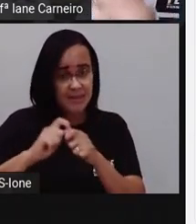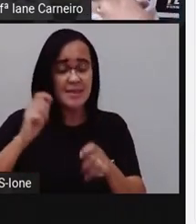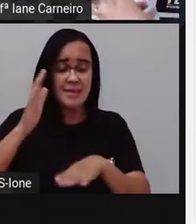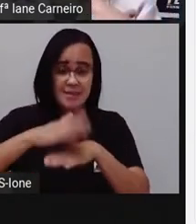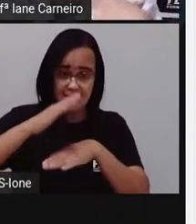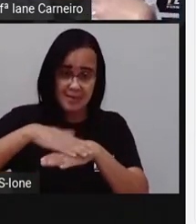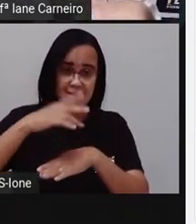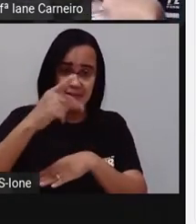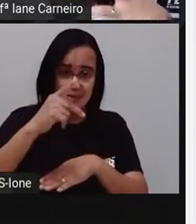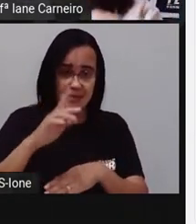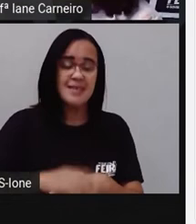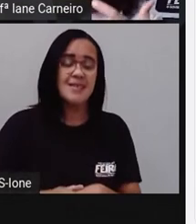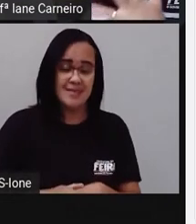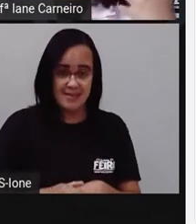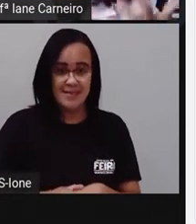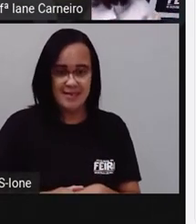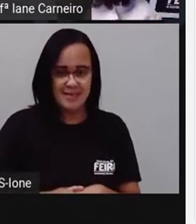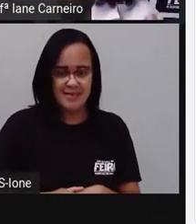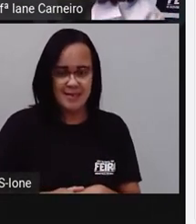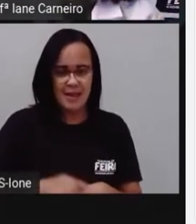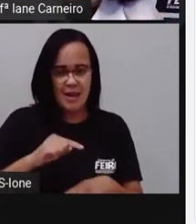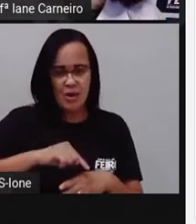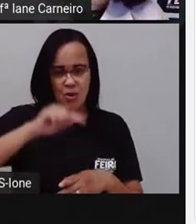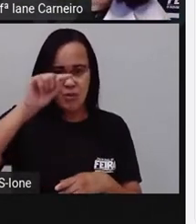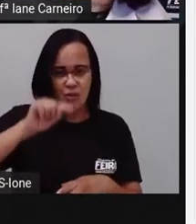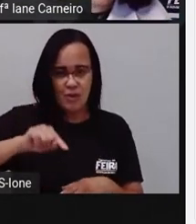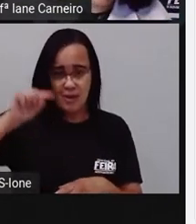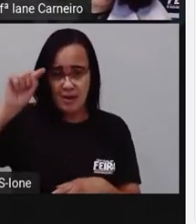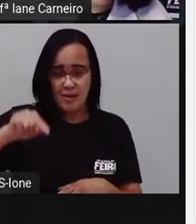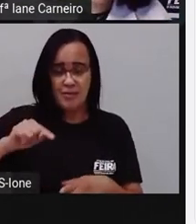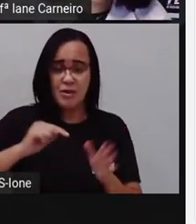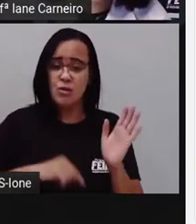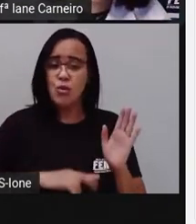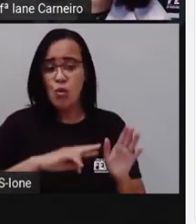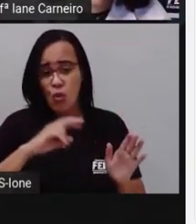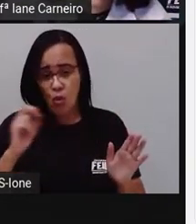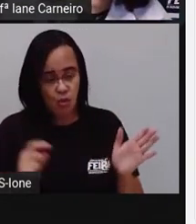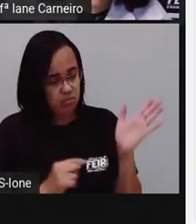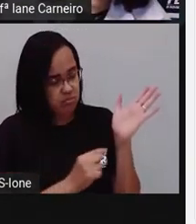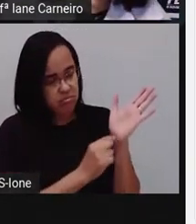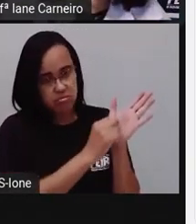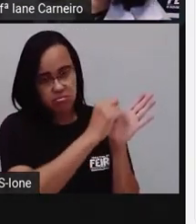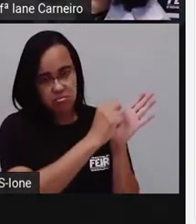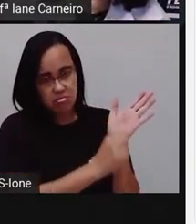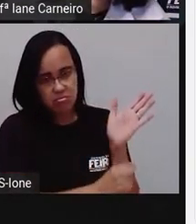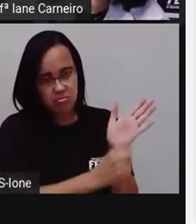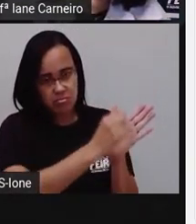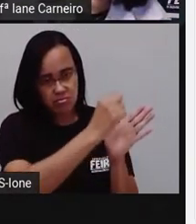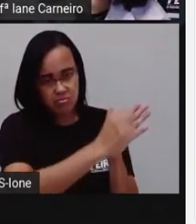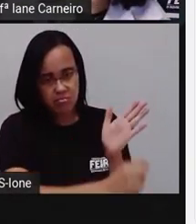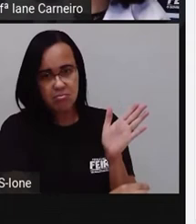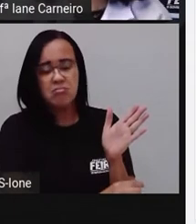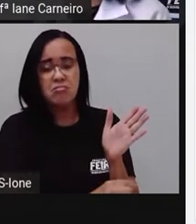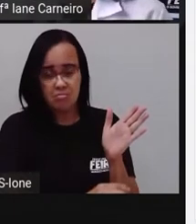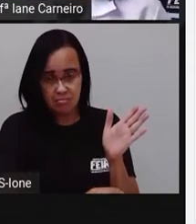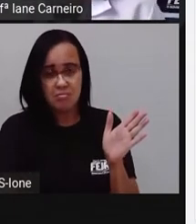nosso, da nossa tabela, do nosso gráfico, que é o quê? Cores e mais